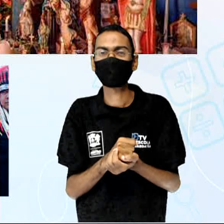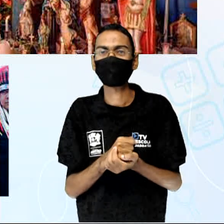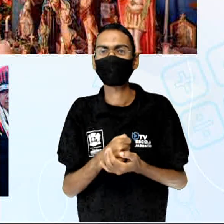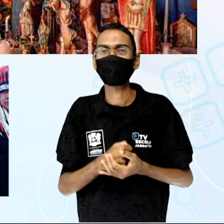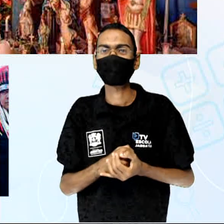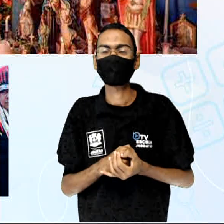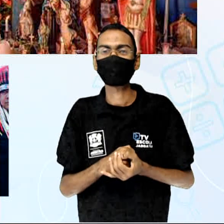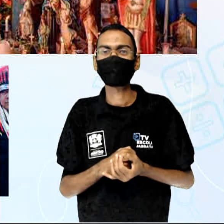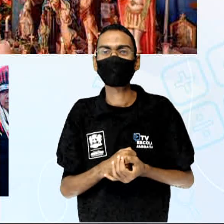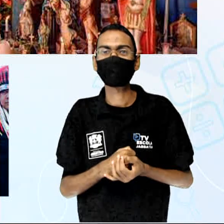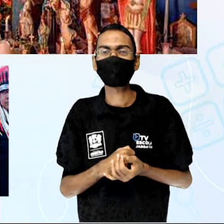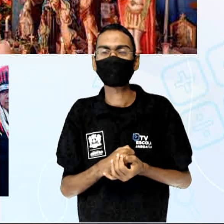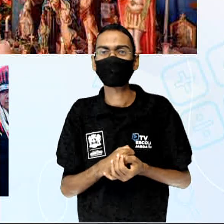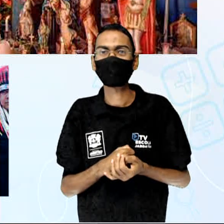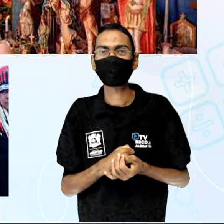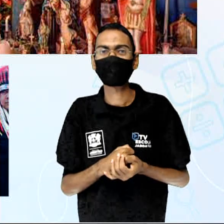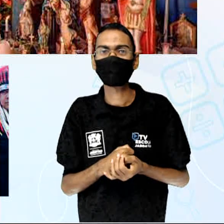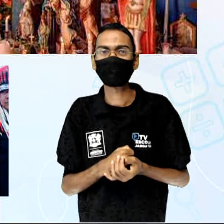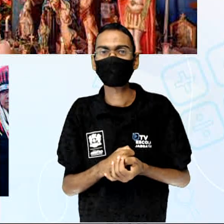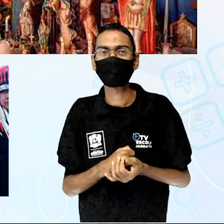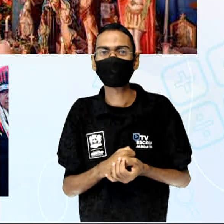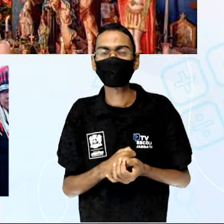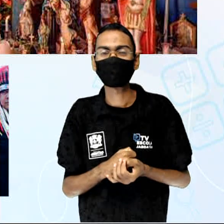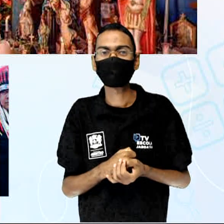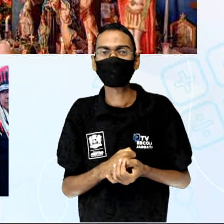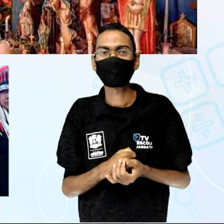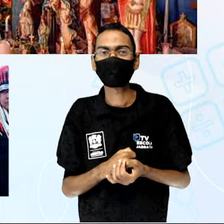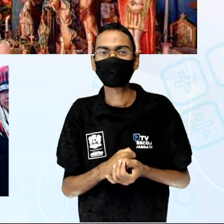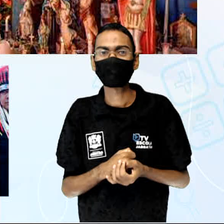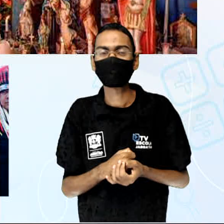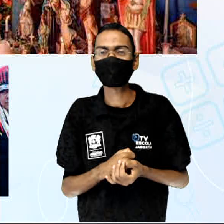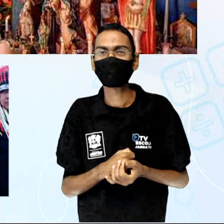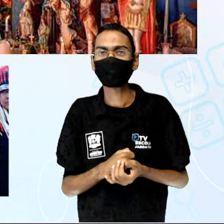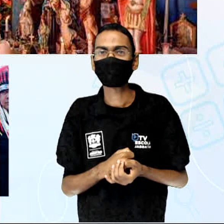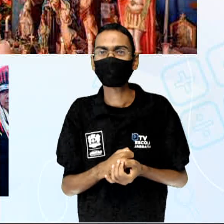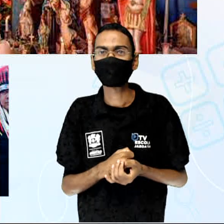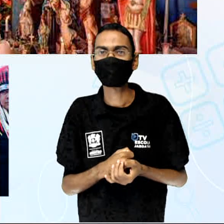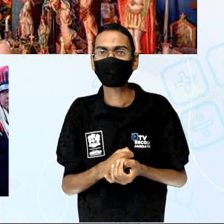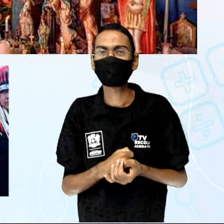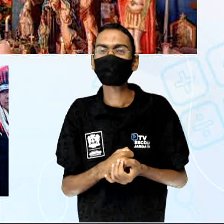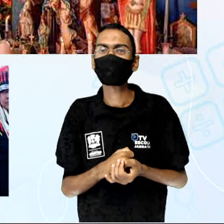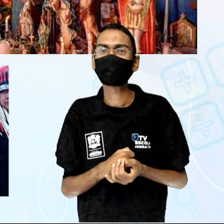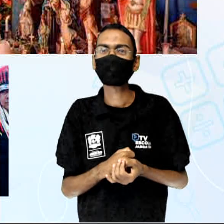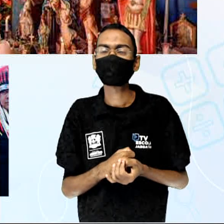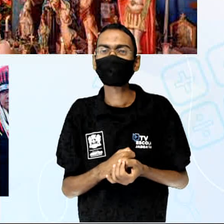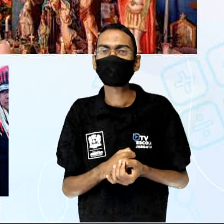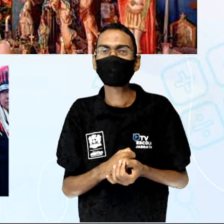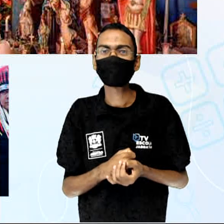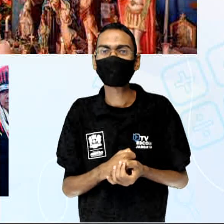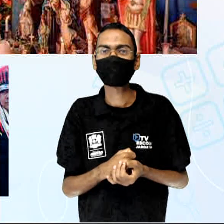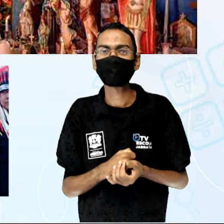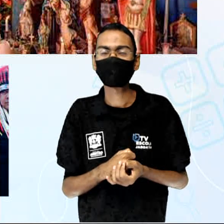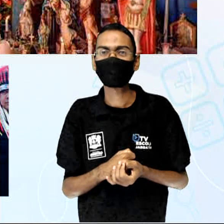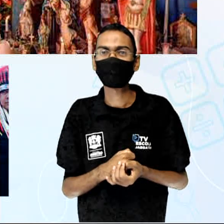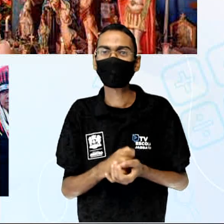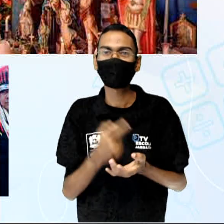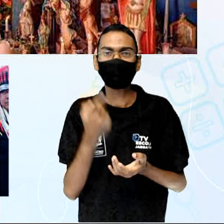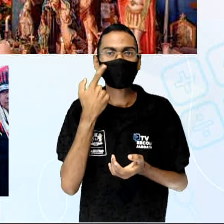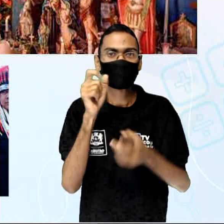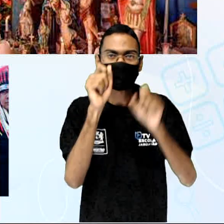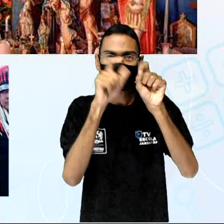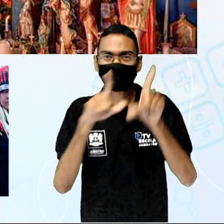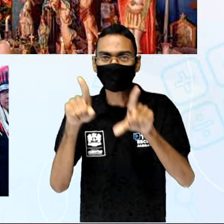nós vamos ter, deixa eu ver mais os santos do sincretismo religioso, São Jorge, falei, que são os santos